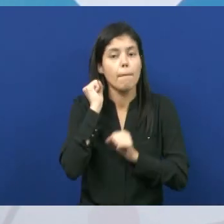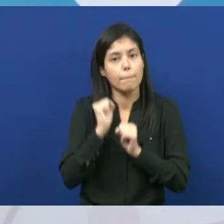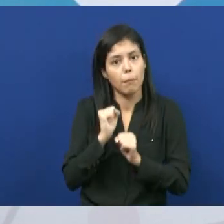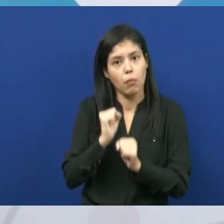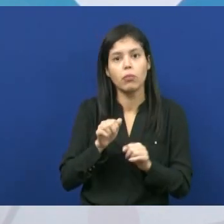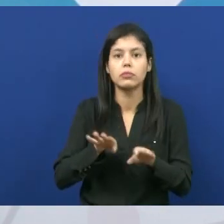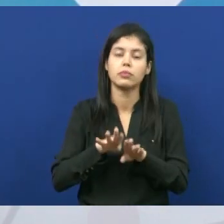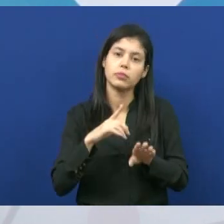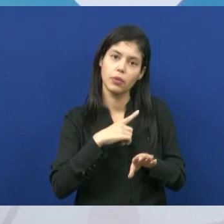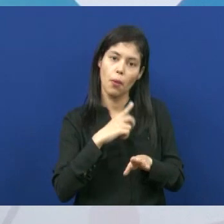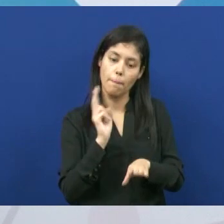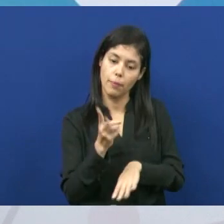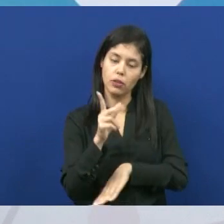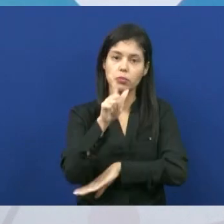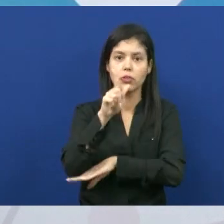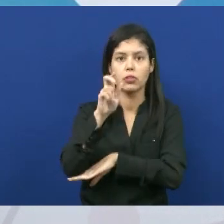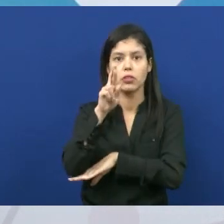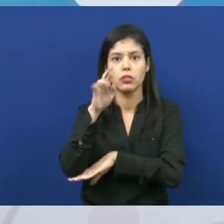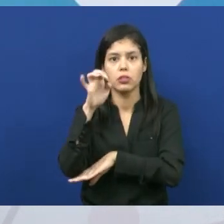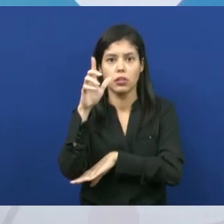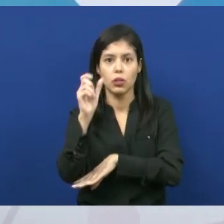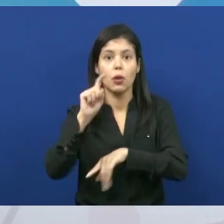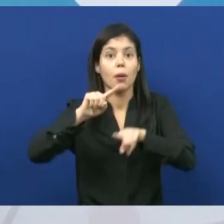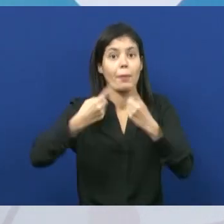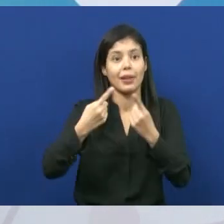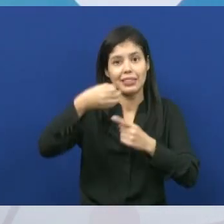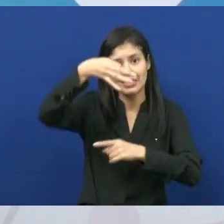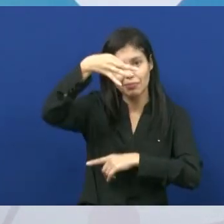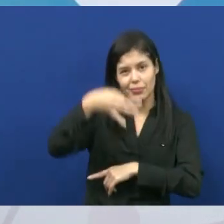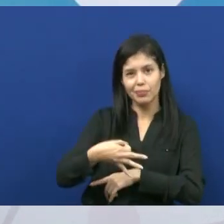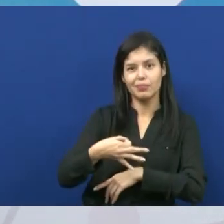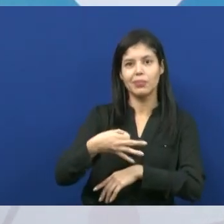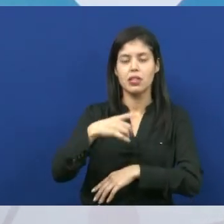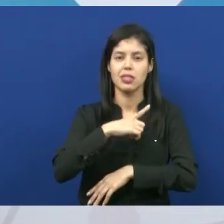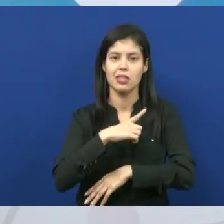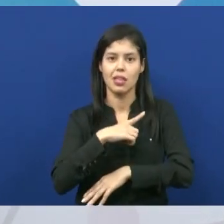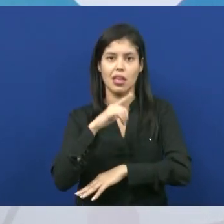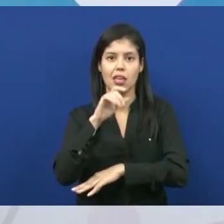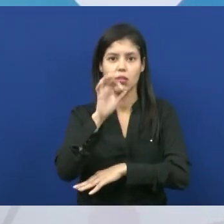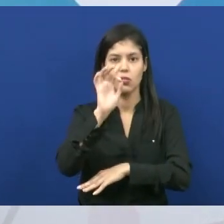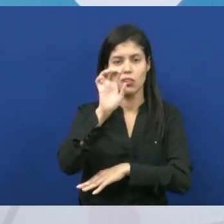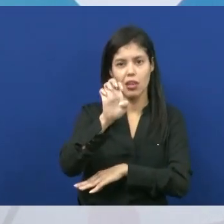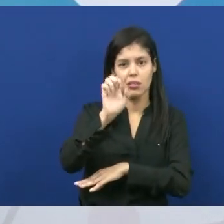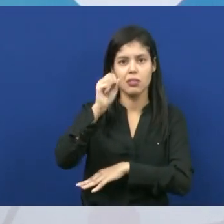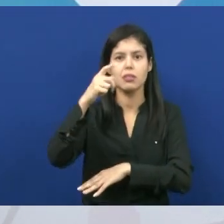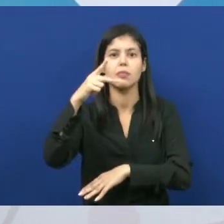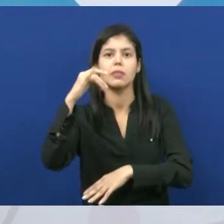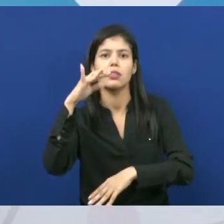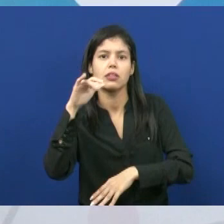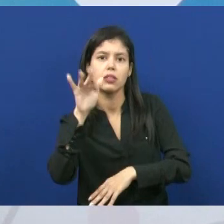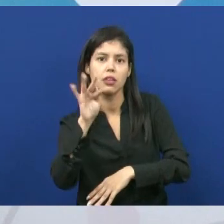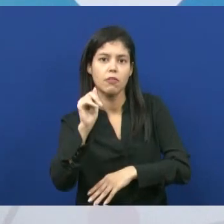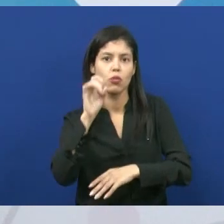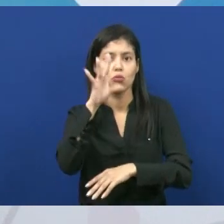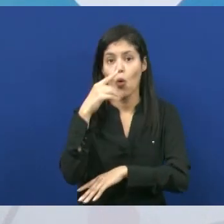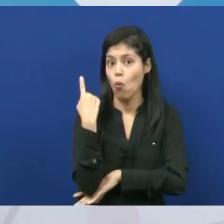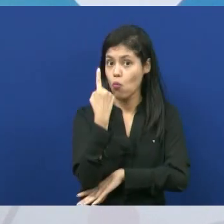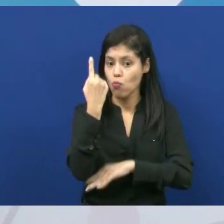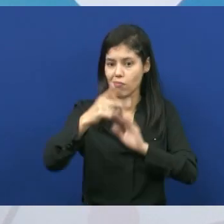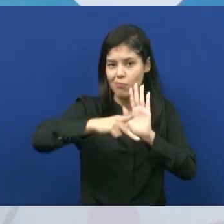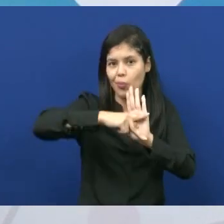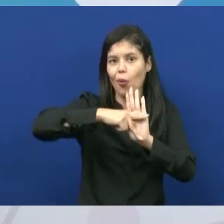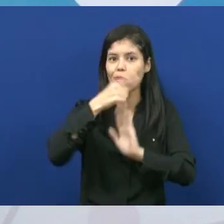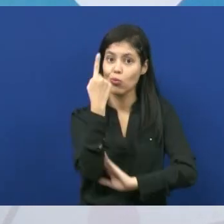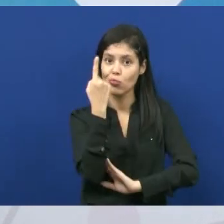gênero, mas espécie mesmo, cada ser vivo só é de uma única espécie. E o que isso tem a ver com a nomenclatura